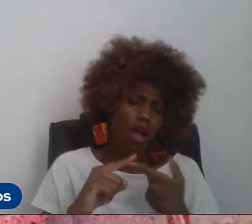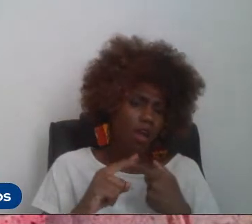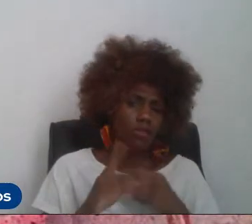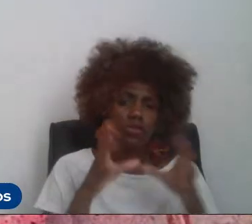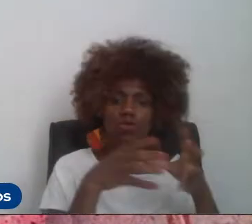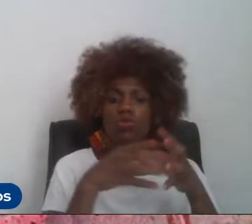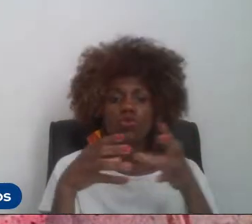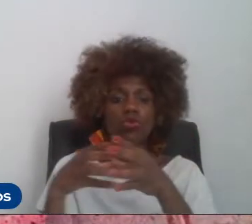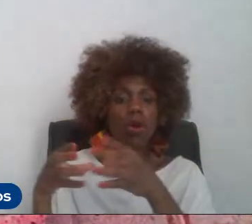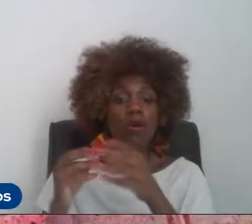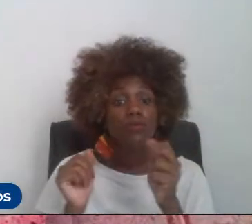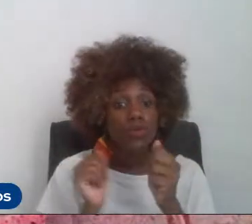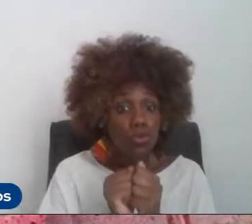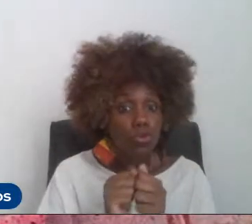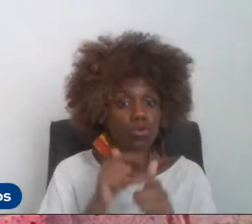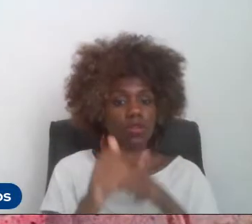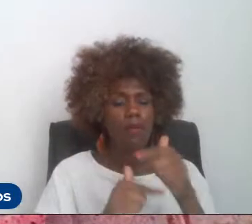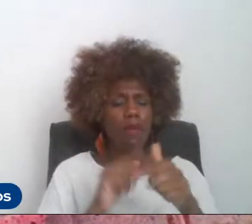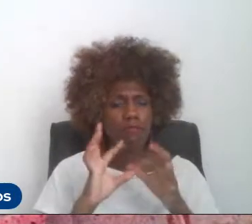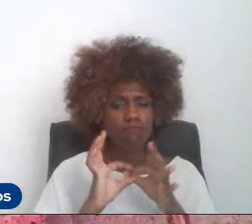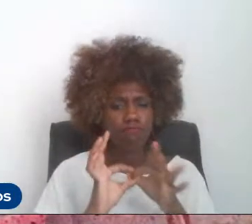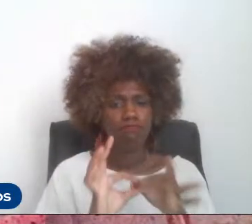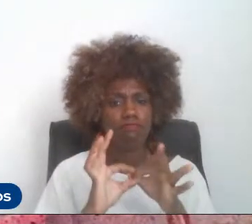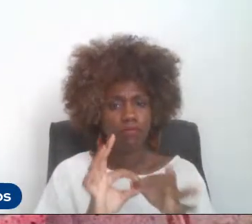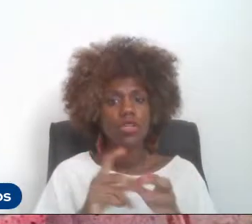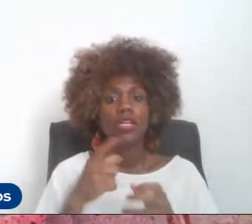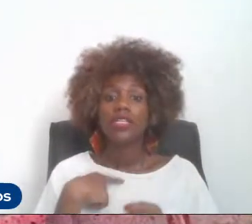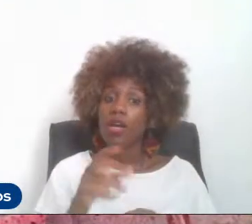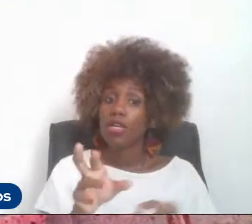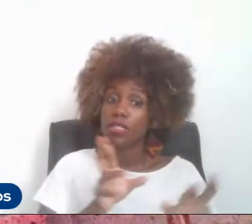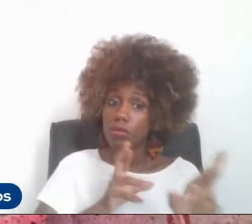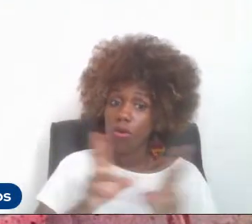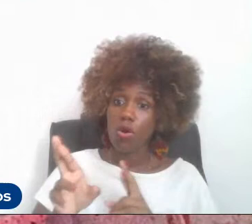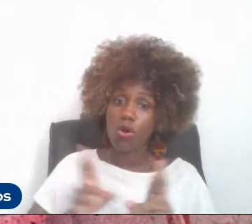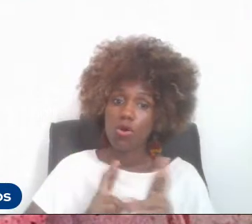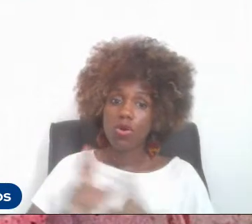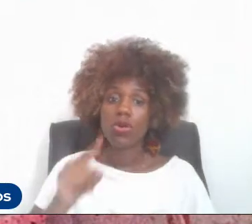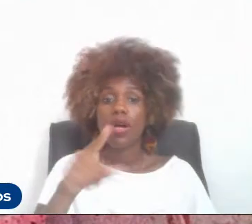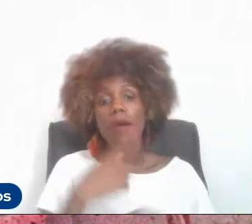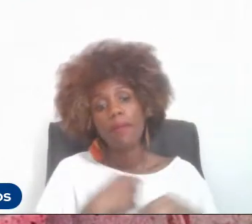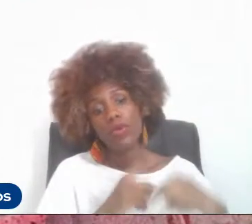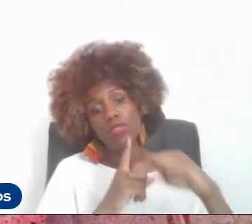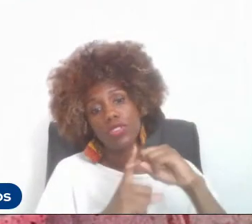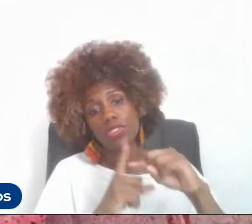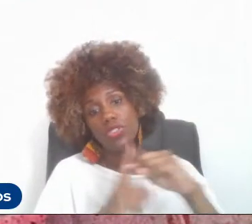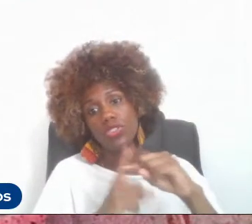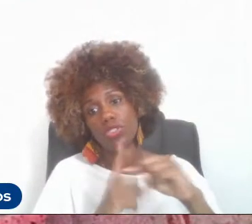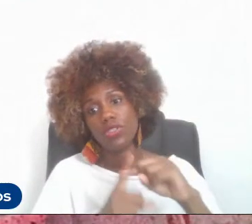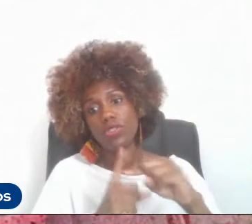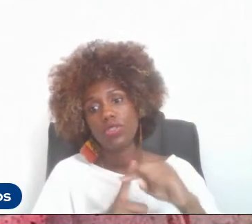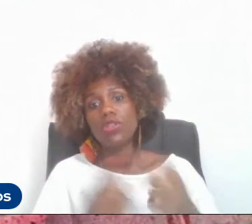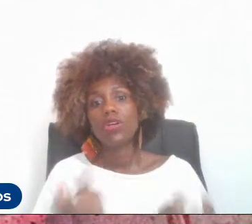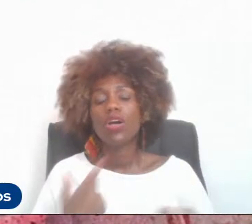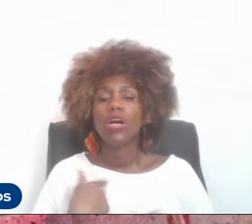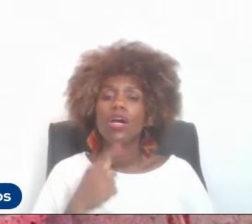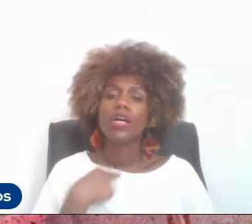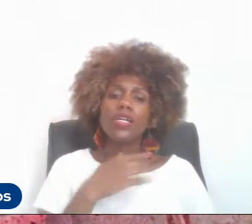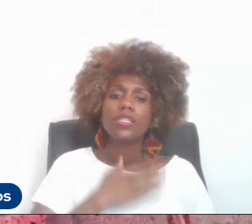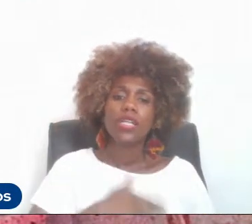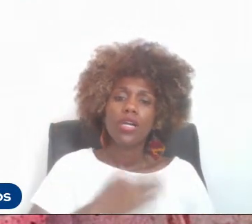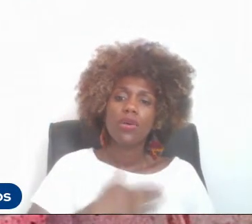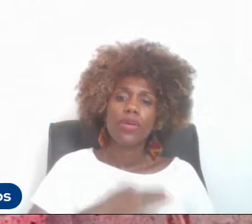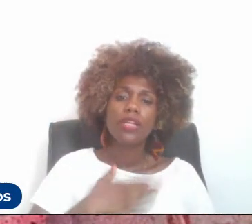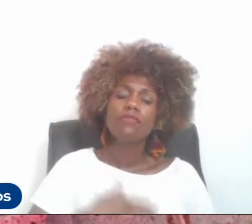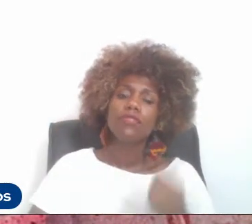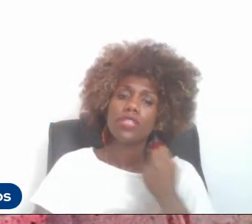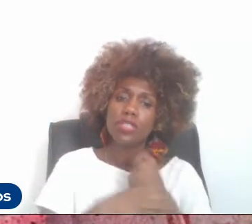conjunto, temos sentido um retorno muito, muito, muito positivo, dá um conforto e uma segurança para a gente muito grande.